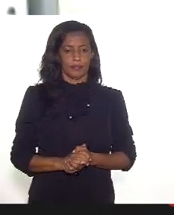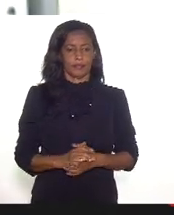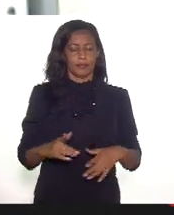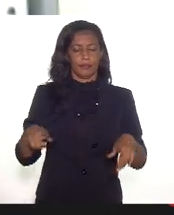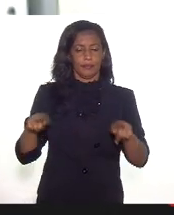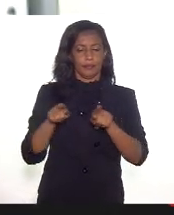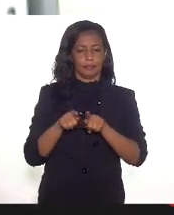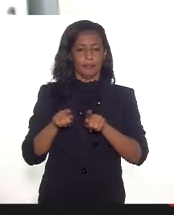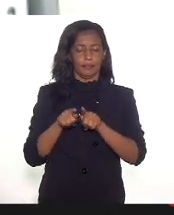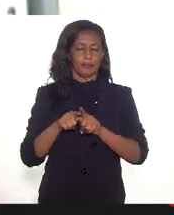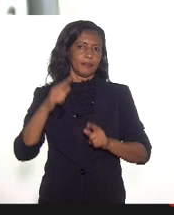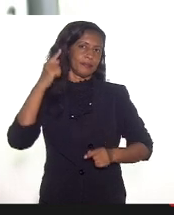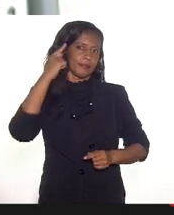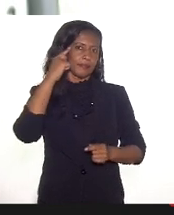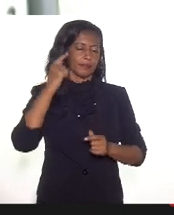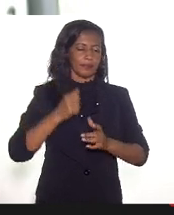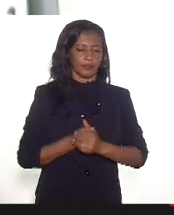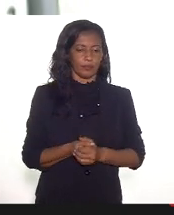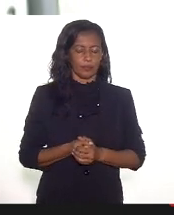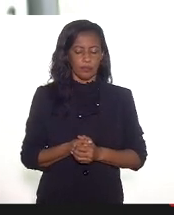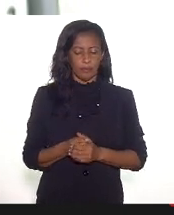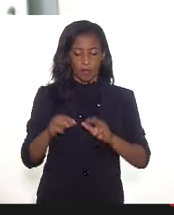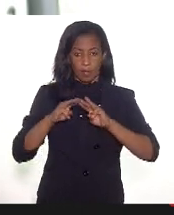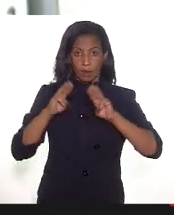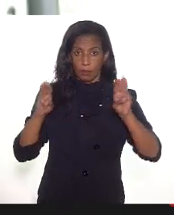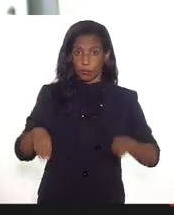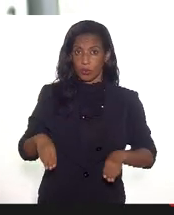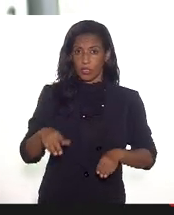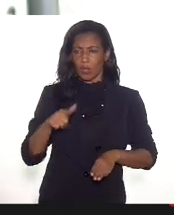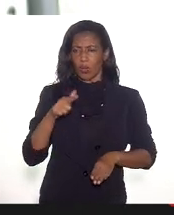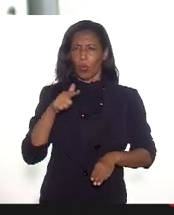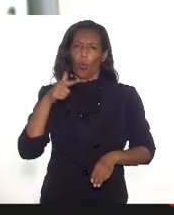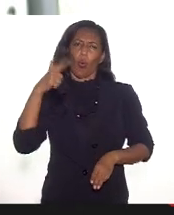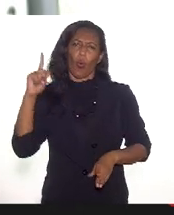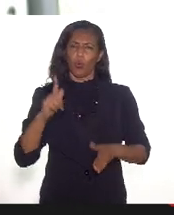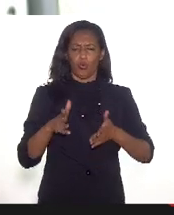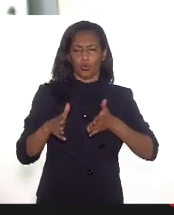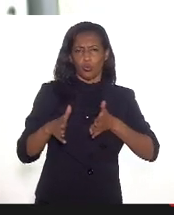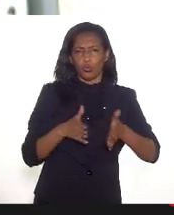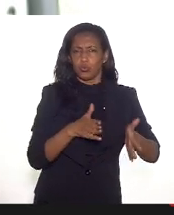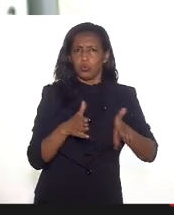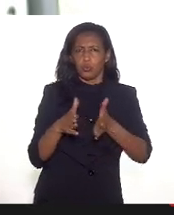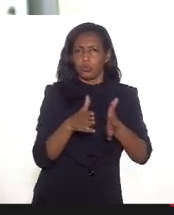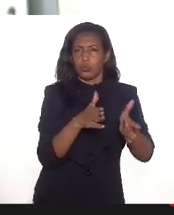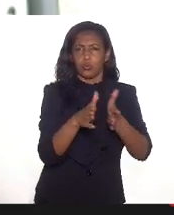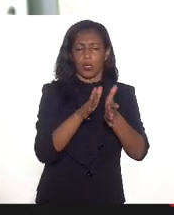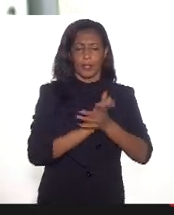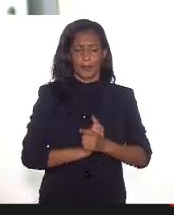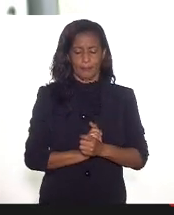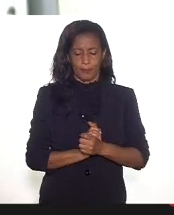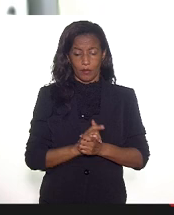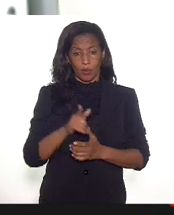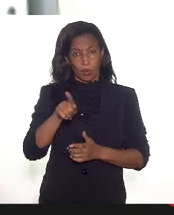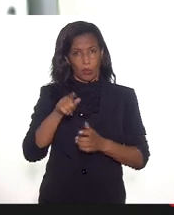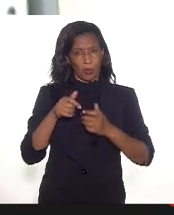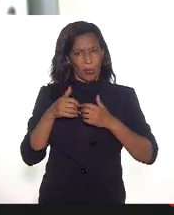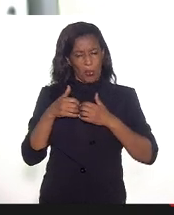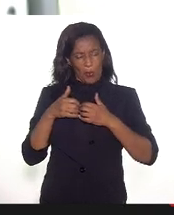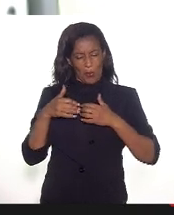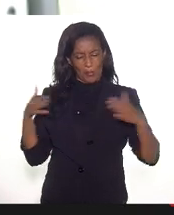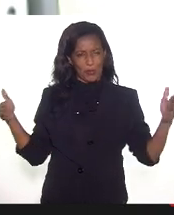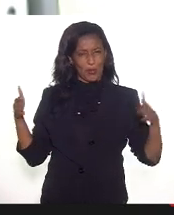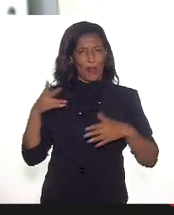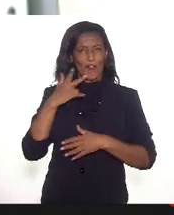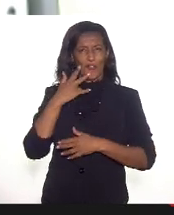também, pensar um museu por outros caminhos. Então, você aqui, quando abriu, falou na museologia